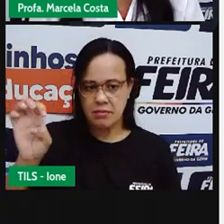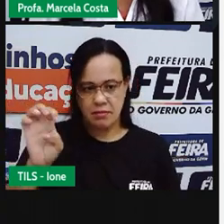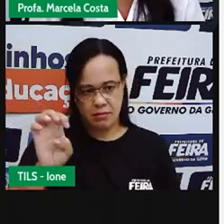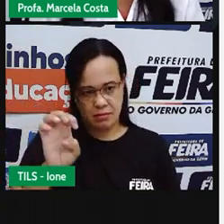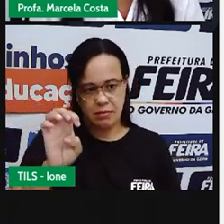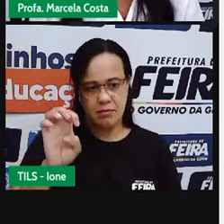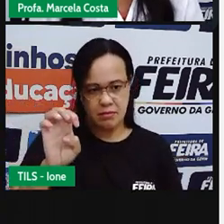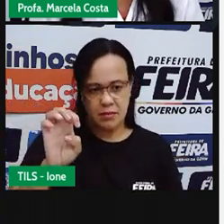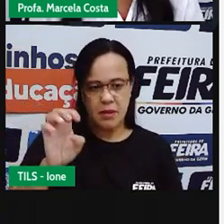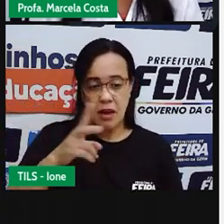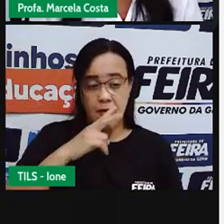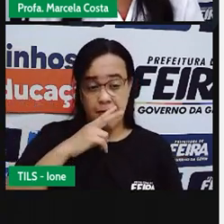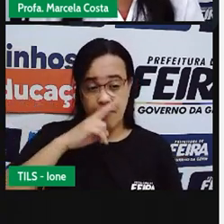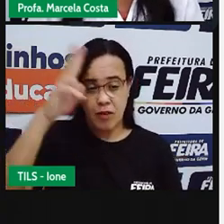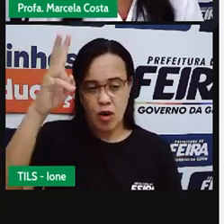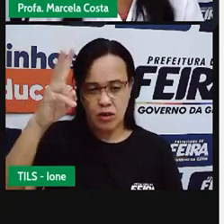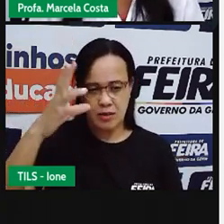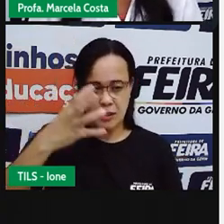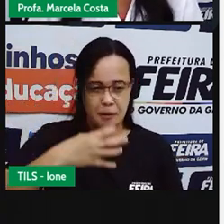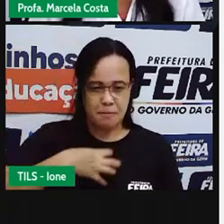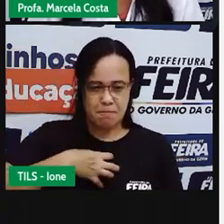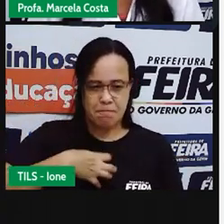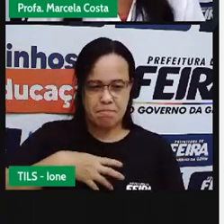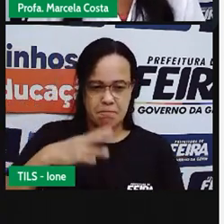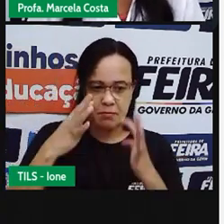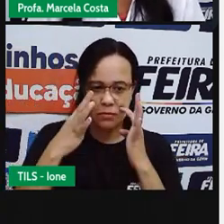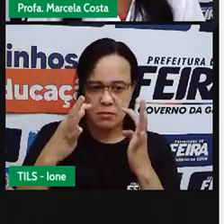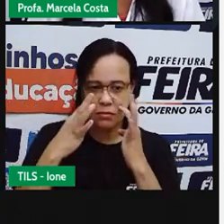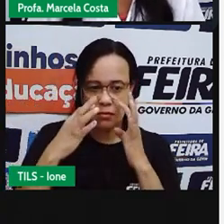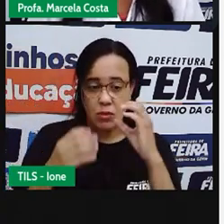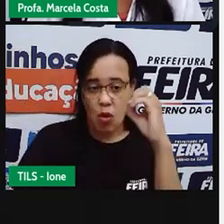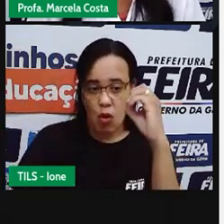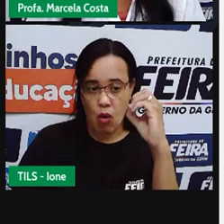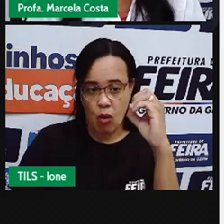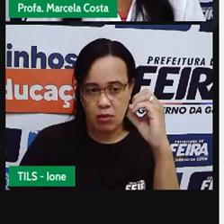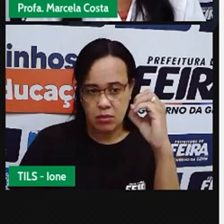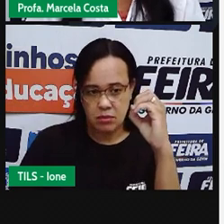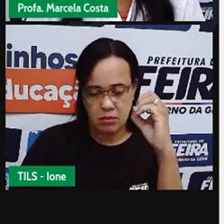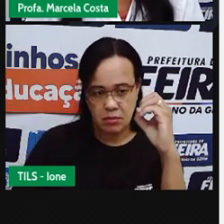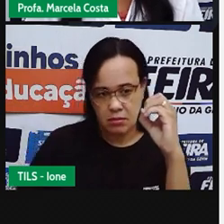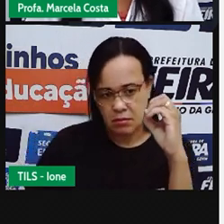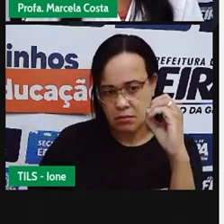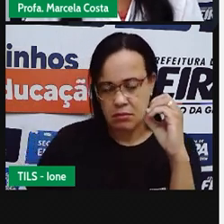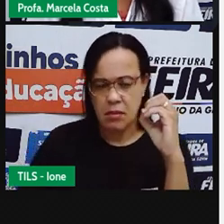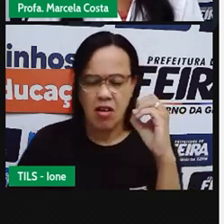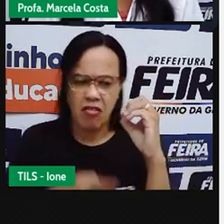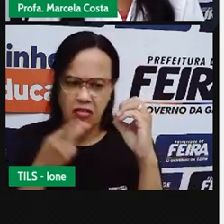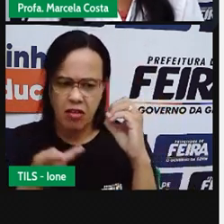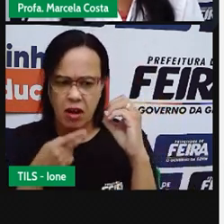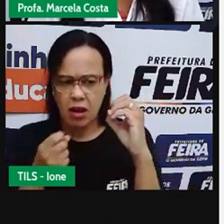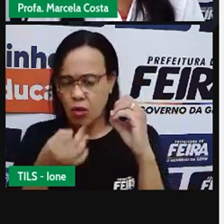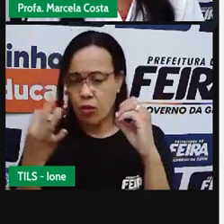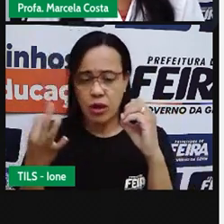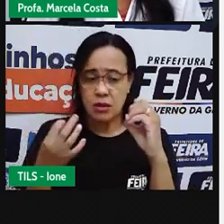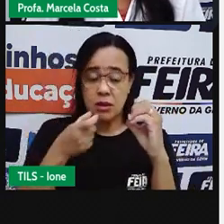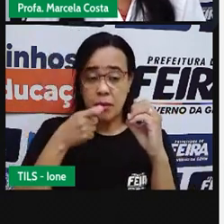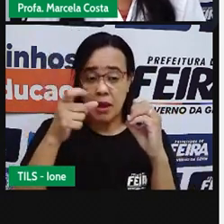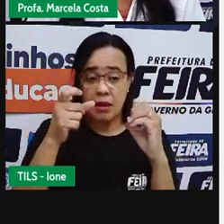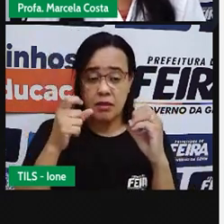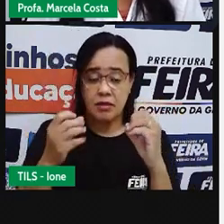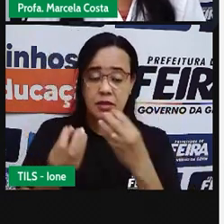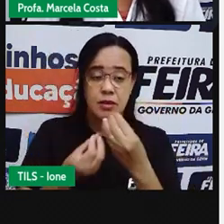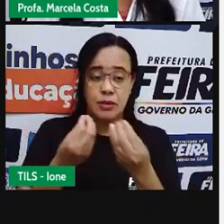Você ouve com força O som do som vogal O E quantas vezes Você abriu a boca Pra falar Essa